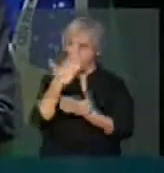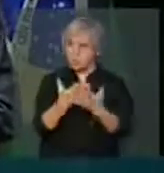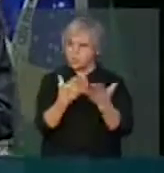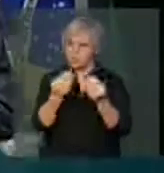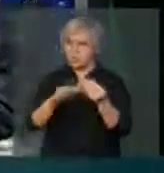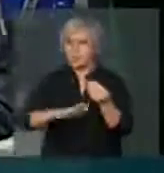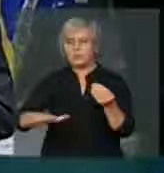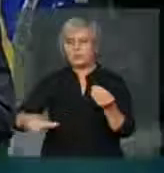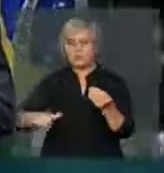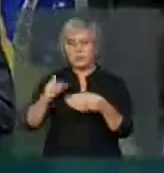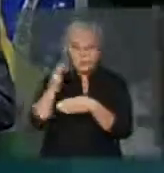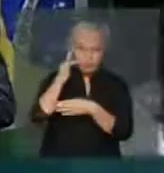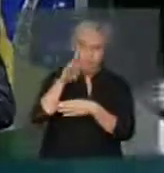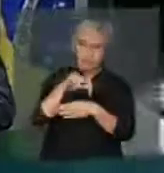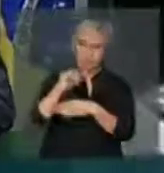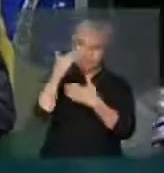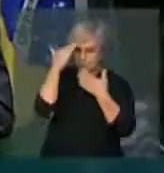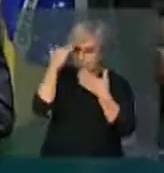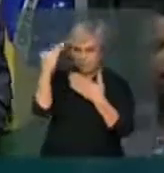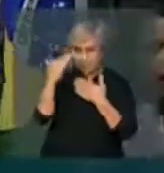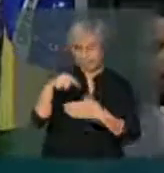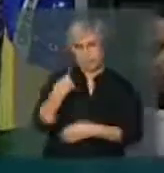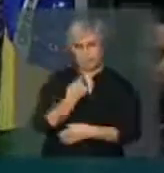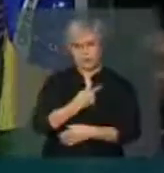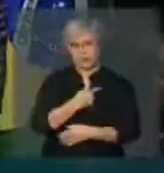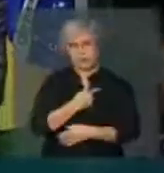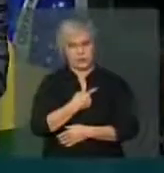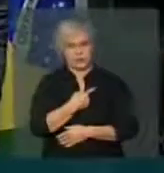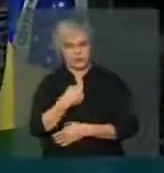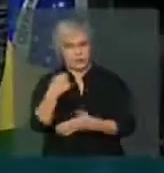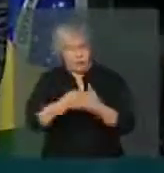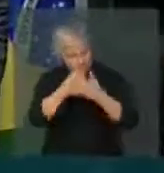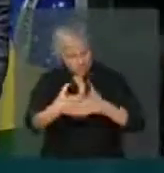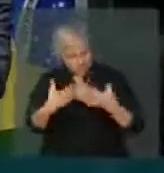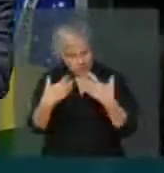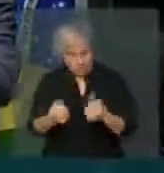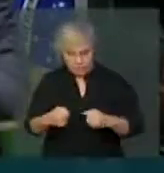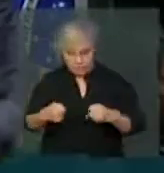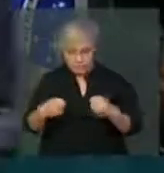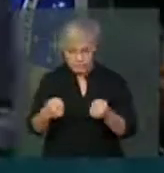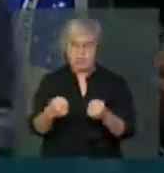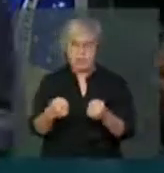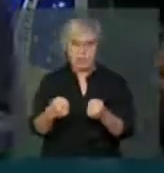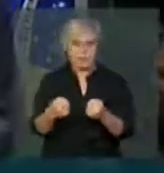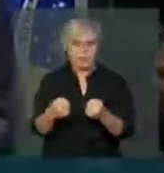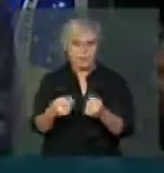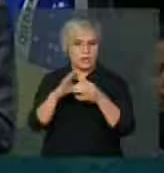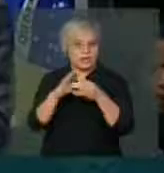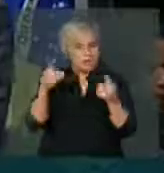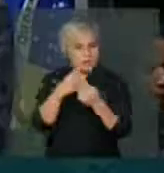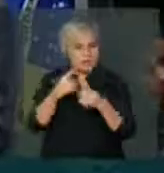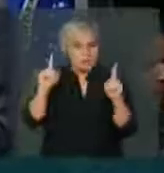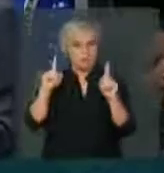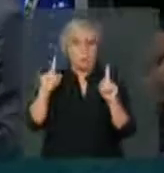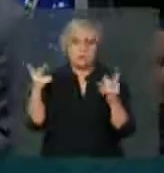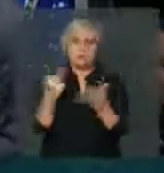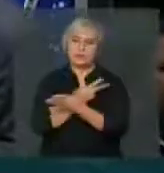estarão nos agradecendo por esse gesto. Vamos à luta. Não vamos deixar isso acontecer. Muito obrigado.